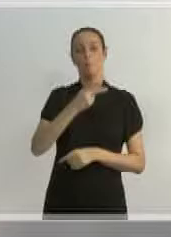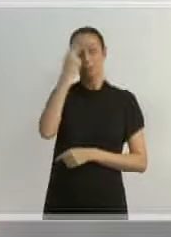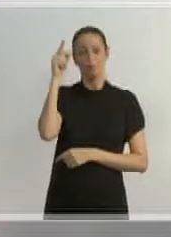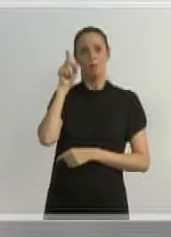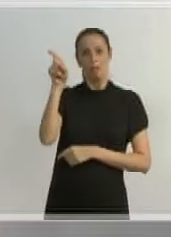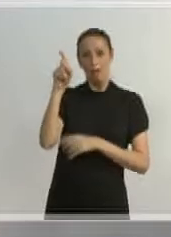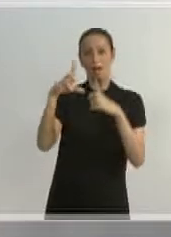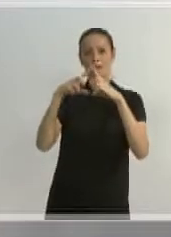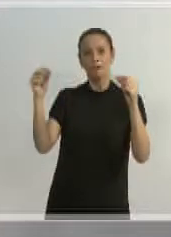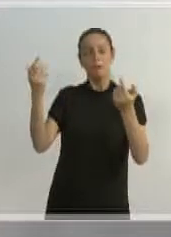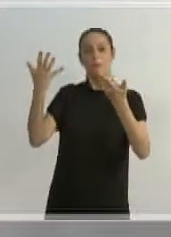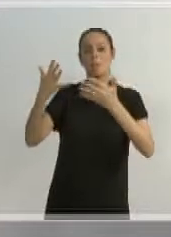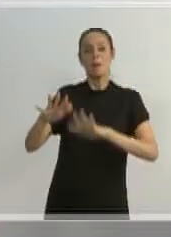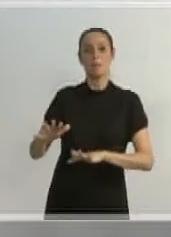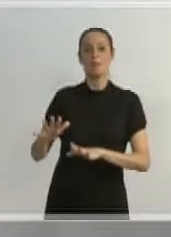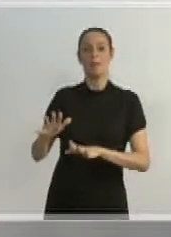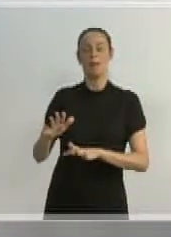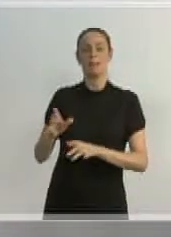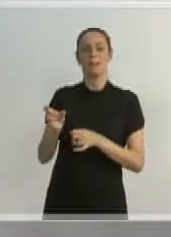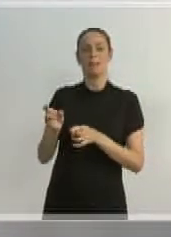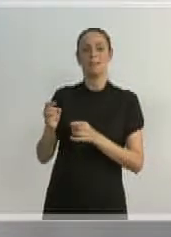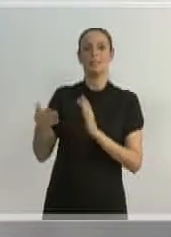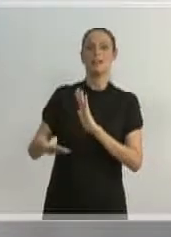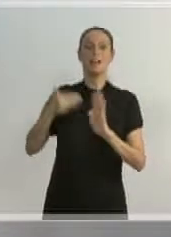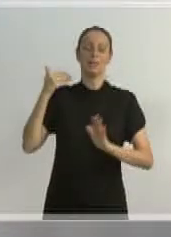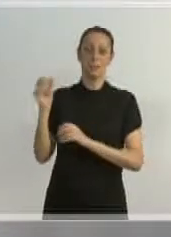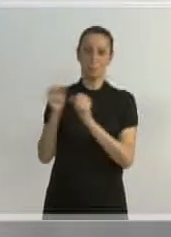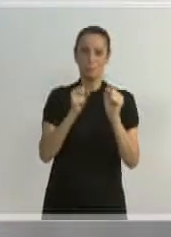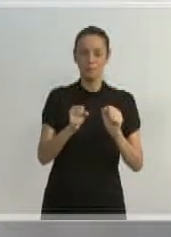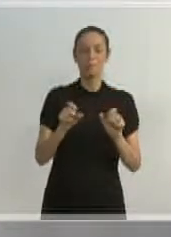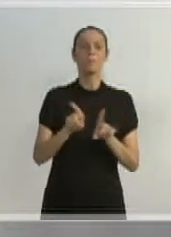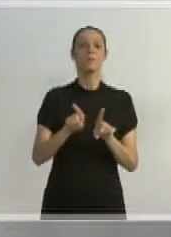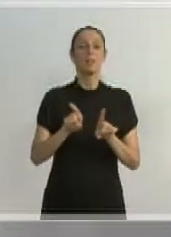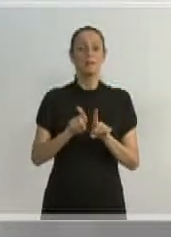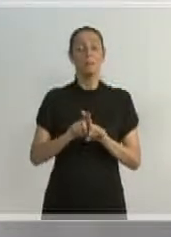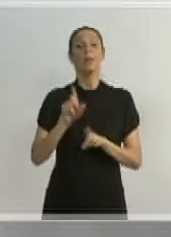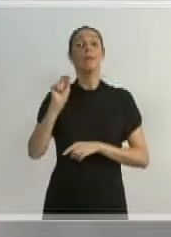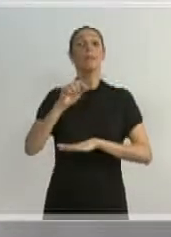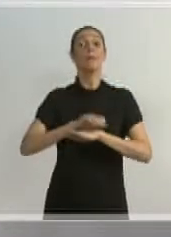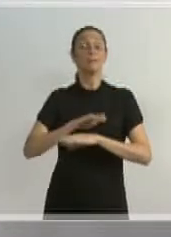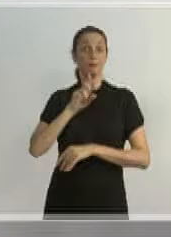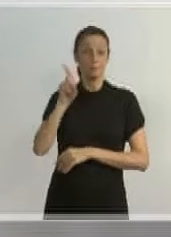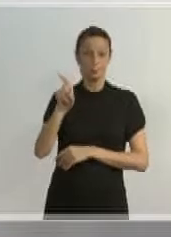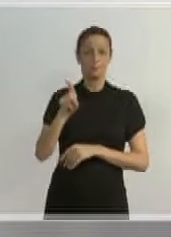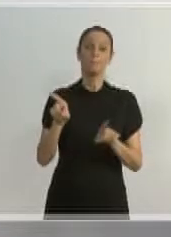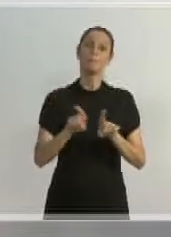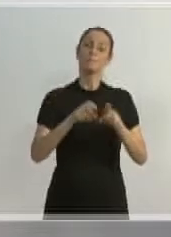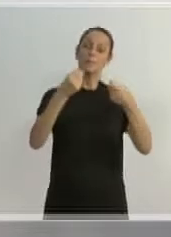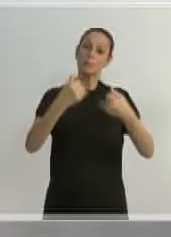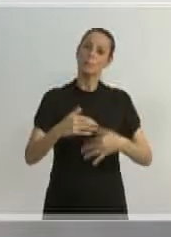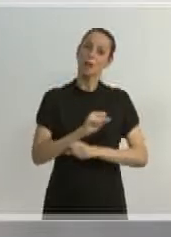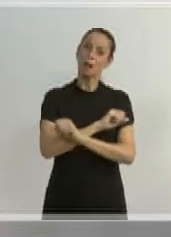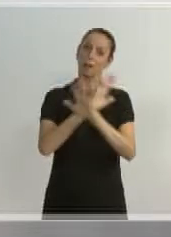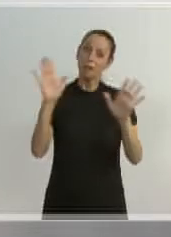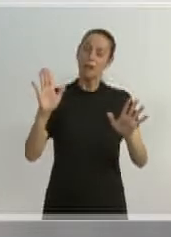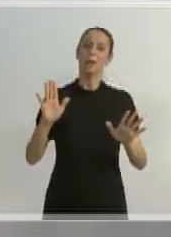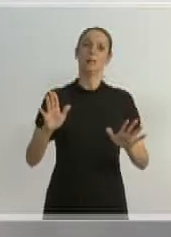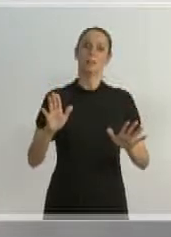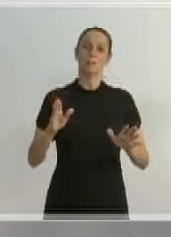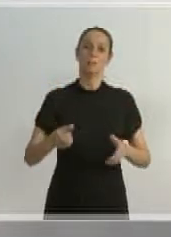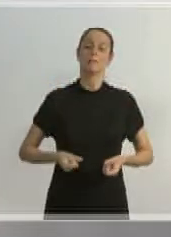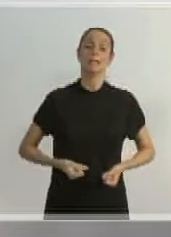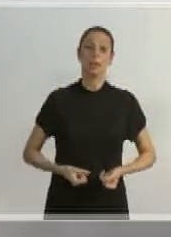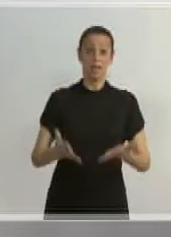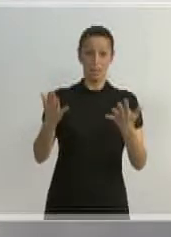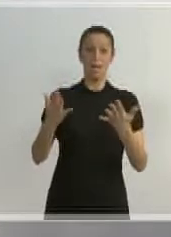não querem abandonar o poder e estão comprometidos com a velha estrutura e estão fazendo. E gostaria de deixar muito claro que todos esses gastos também, em